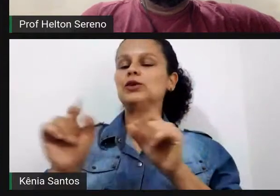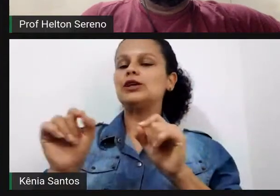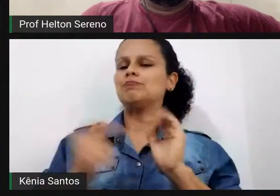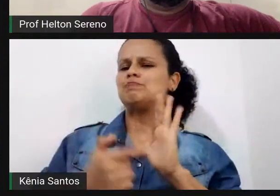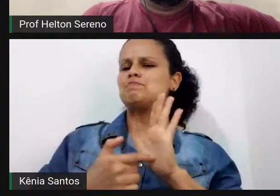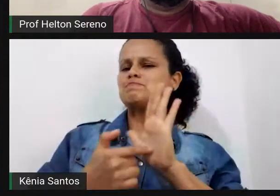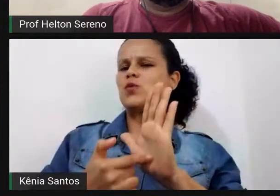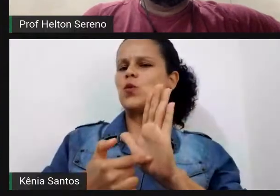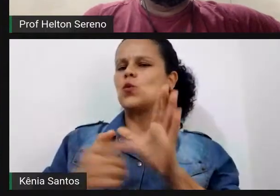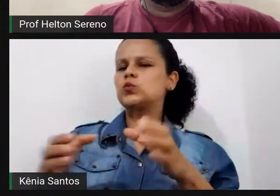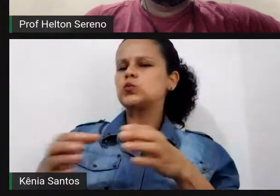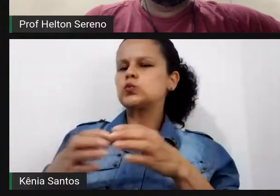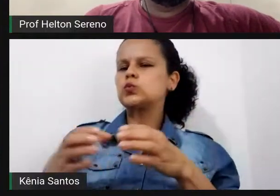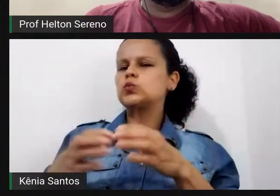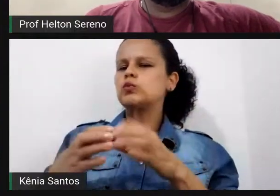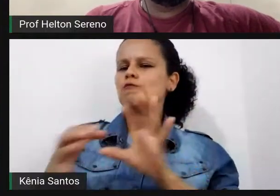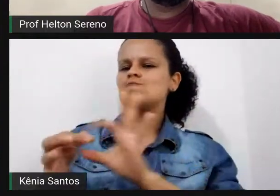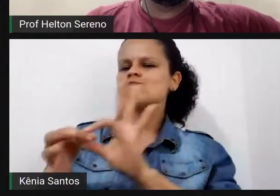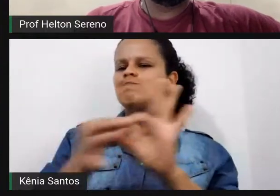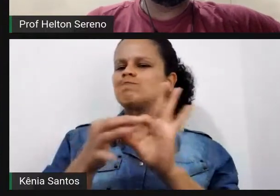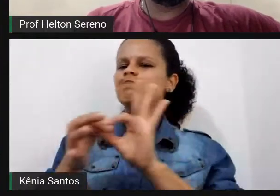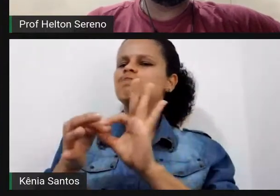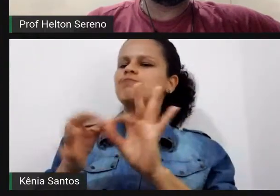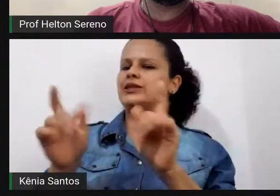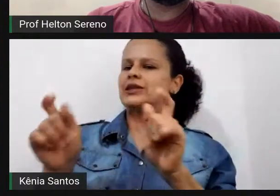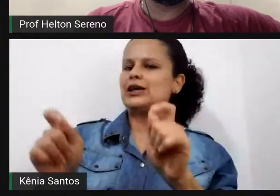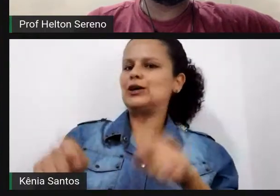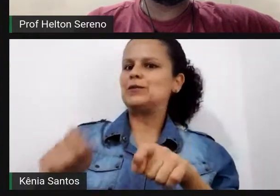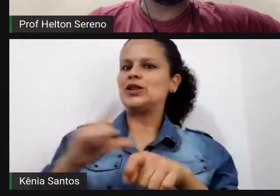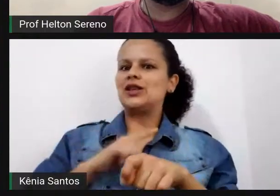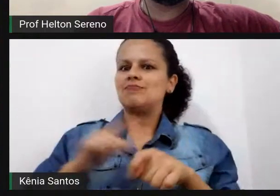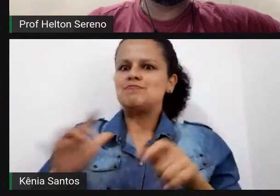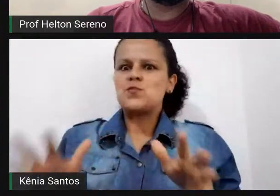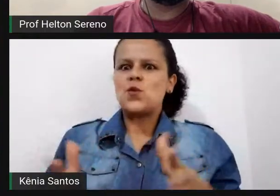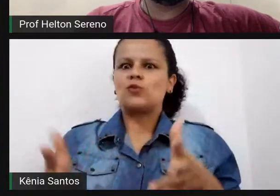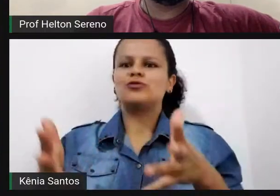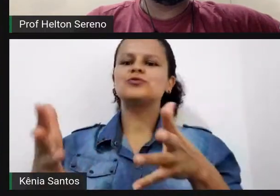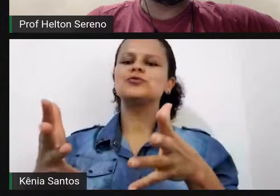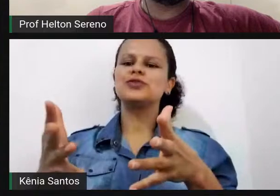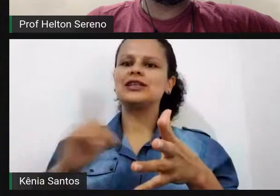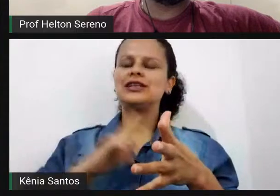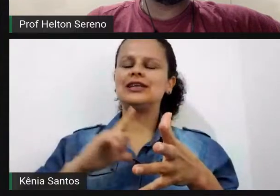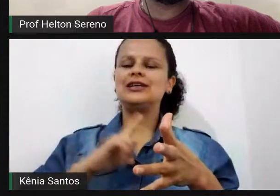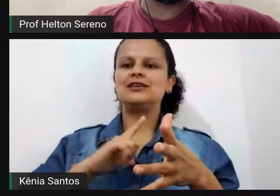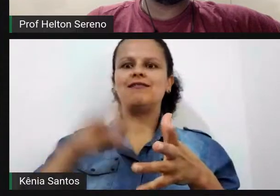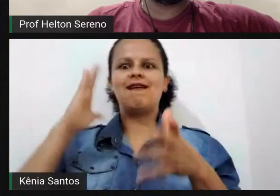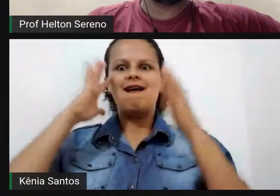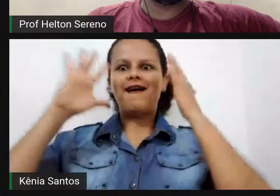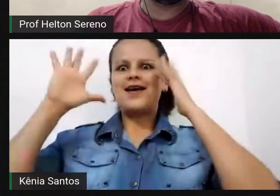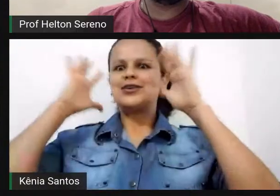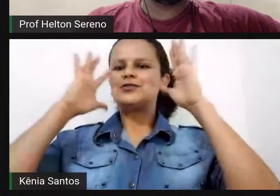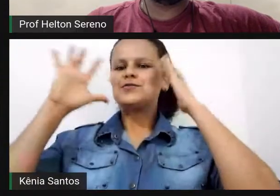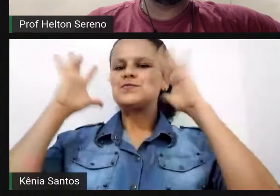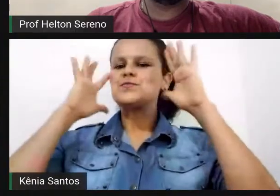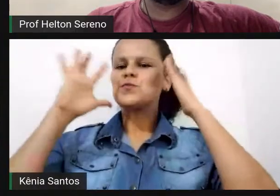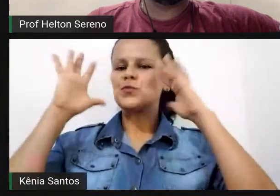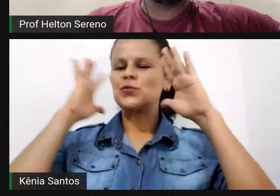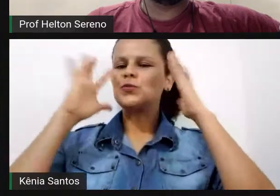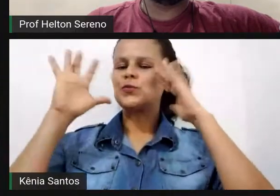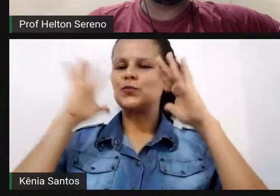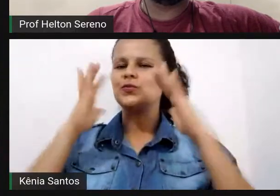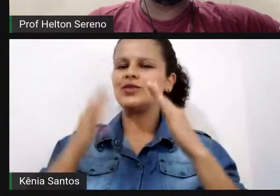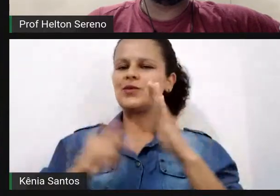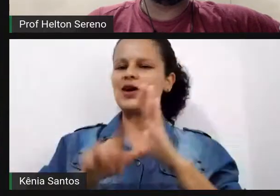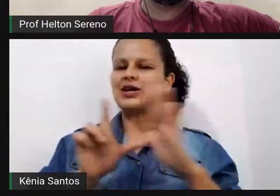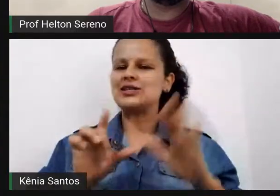tão coeso, tão capaz, tão motivado, tão encantador, assim como a Isa,